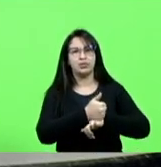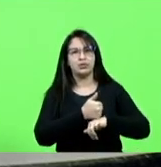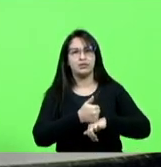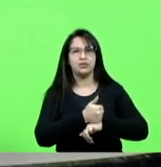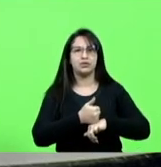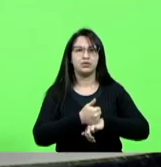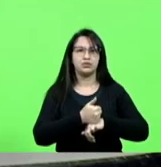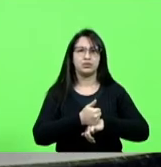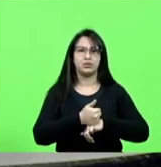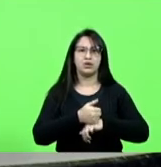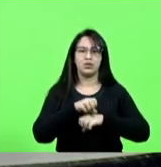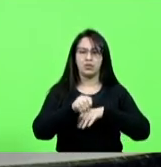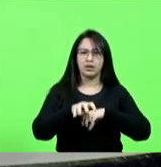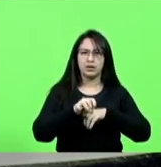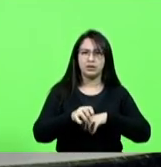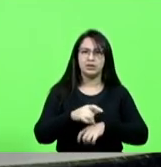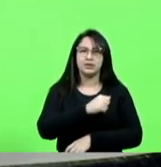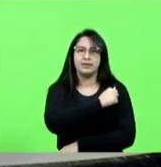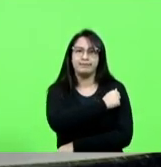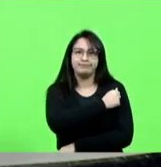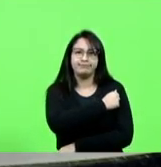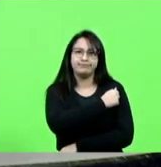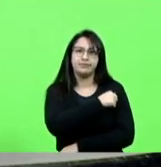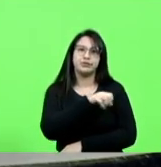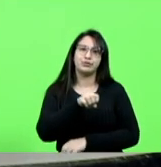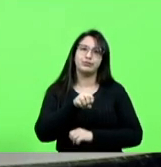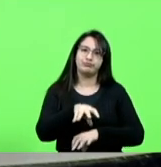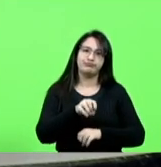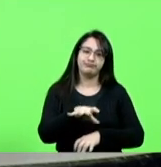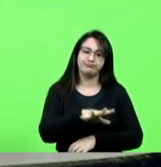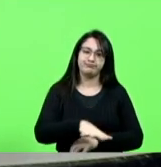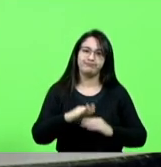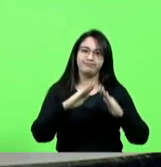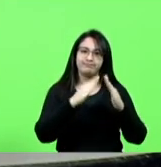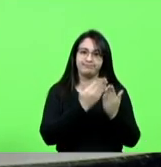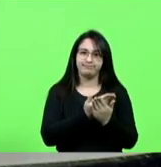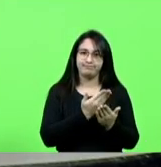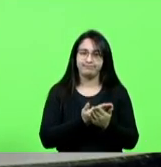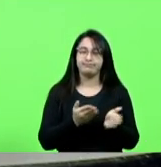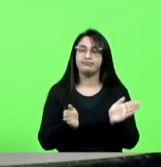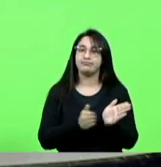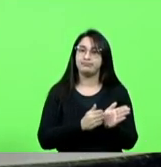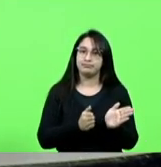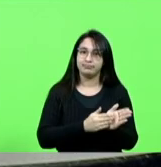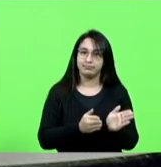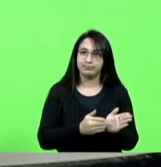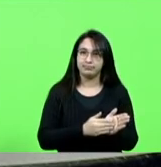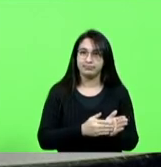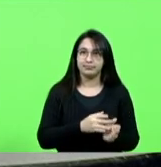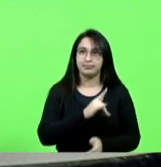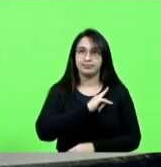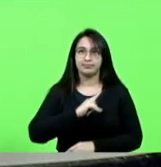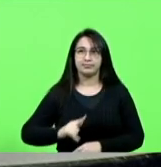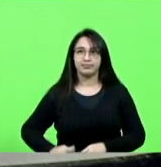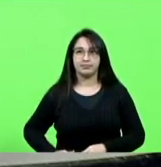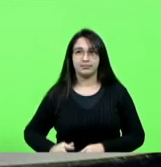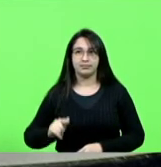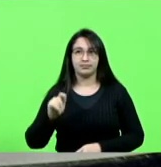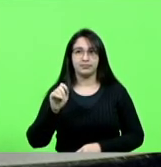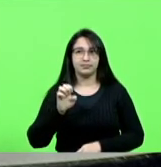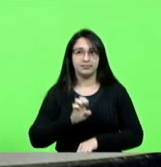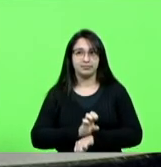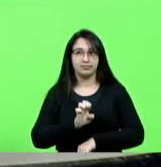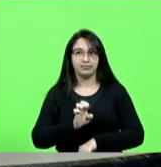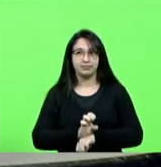os nossos alunos na rede de ensino. Então, eu quero aqui parabenizar o governo do Estado que